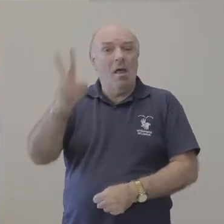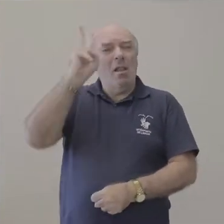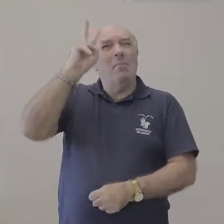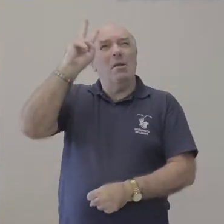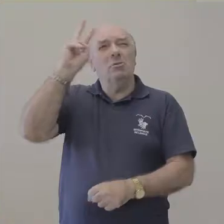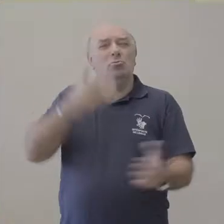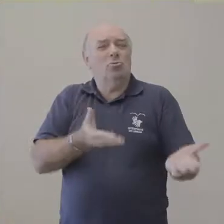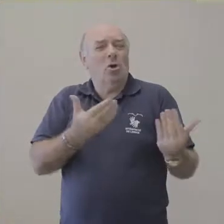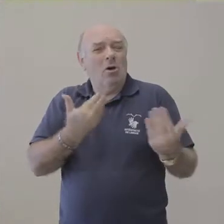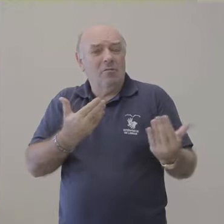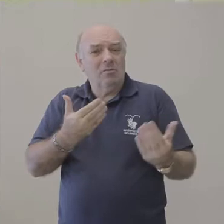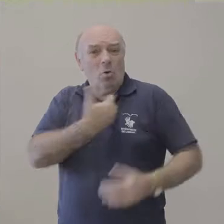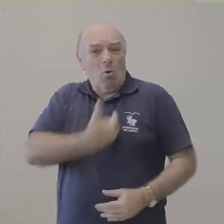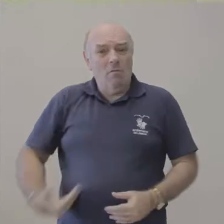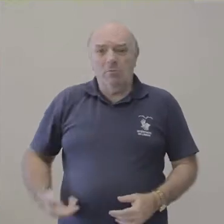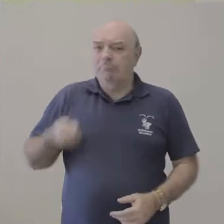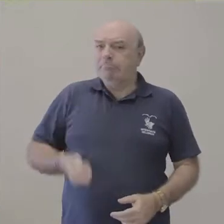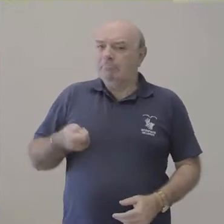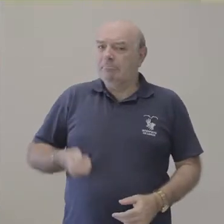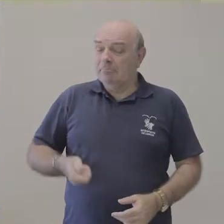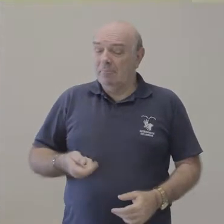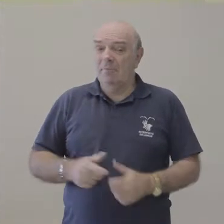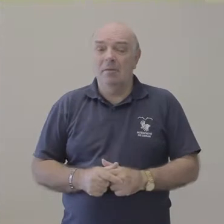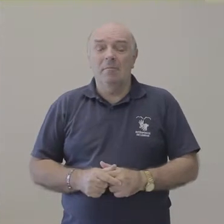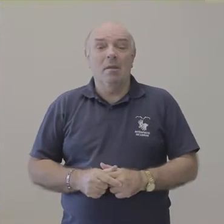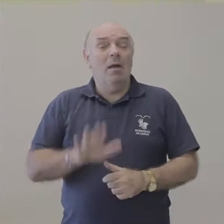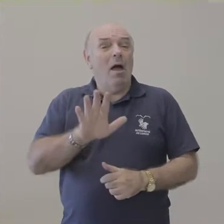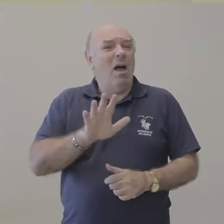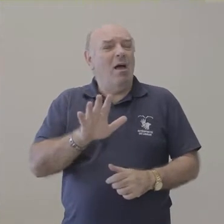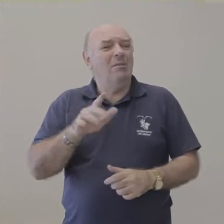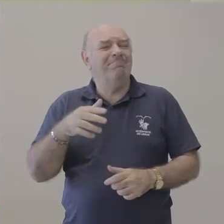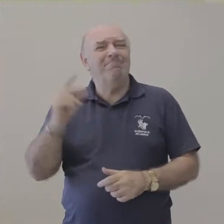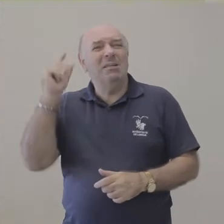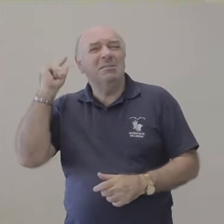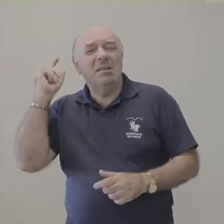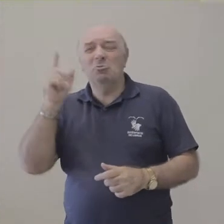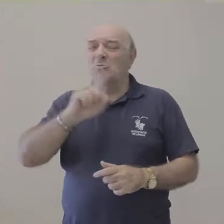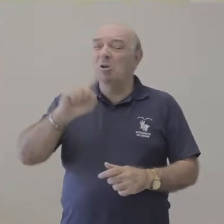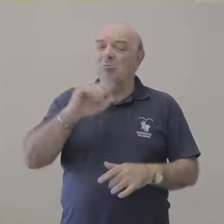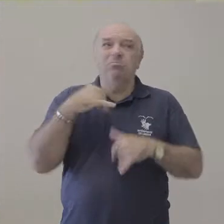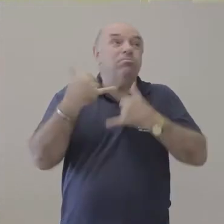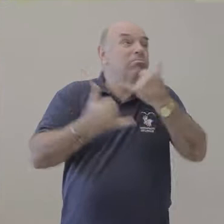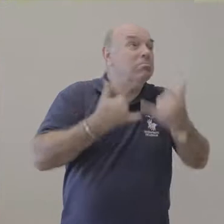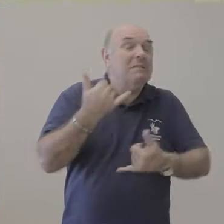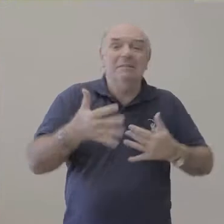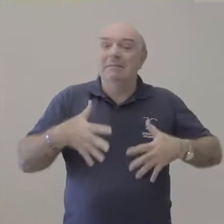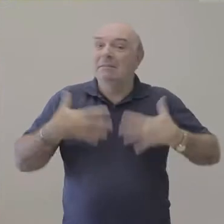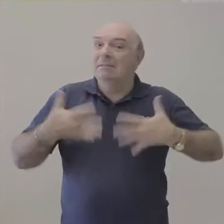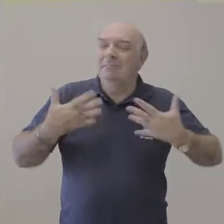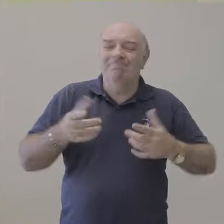ditadura. Na época da graduação, nós não nos divertimos muito, não, mas